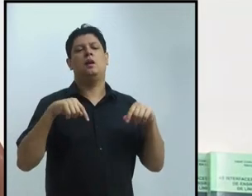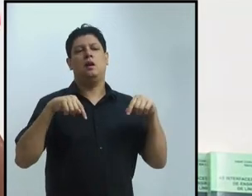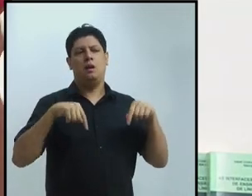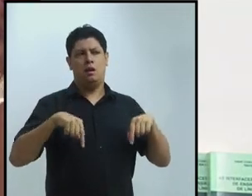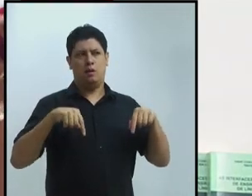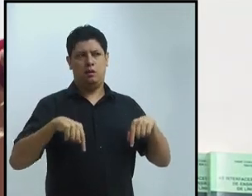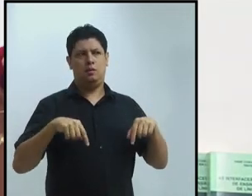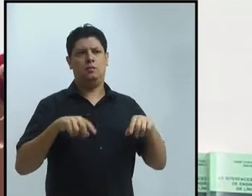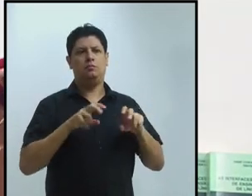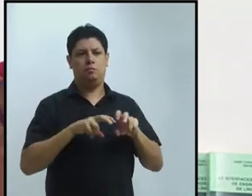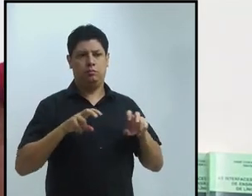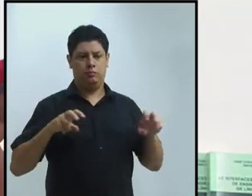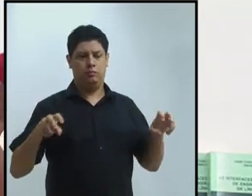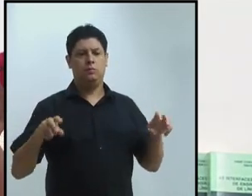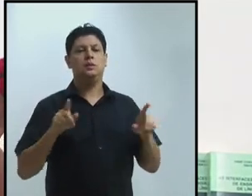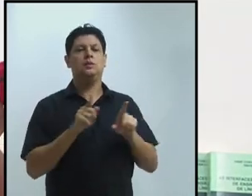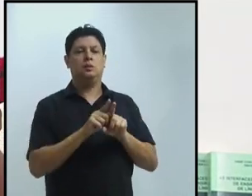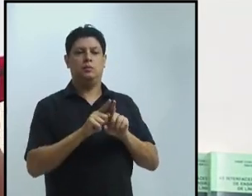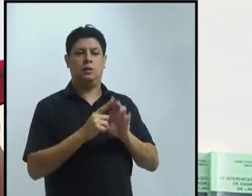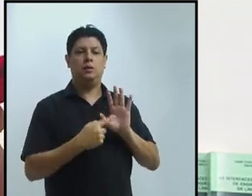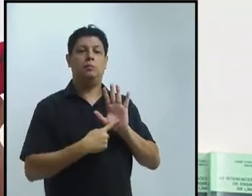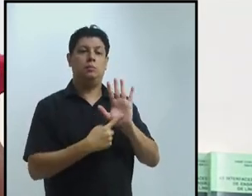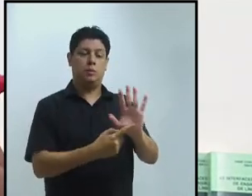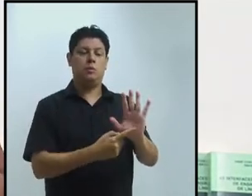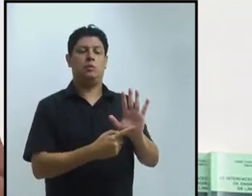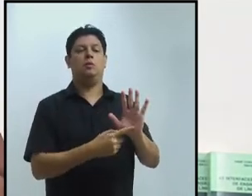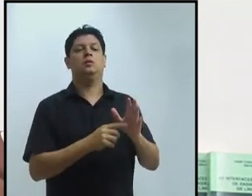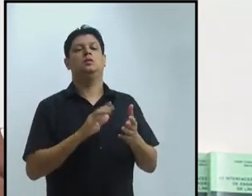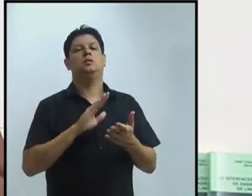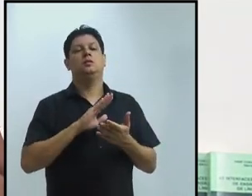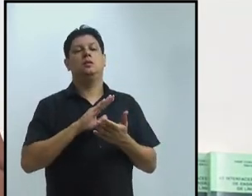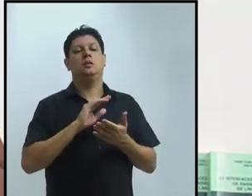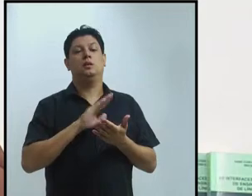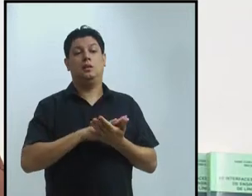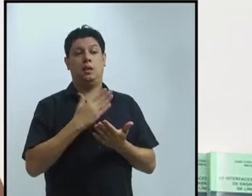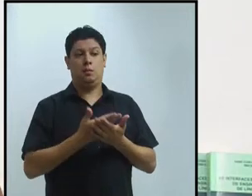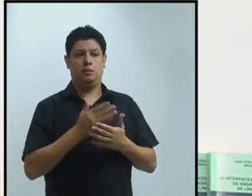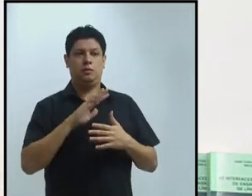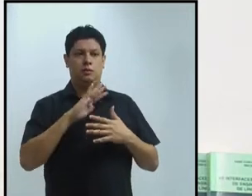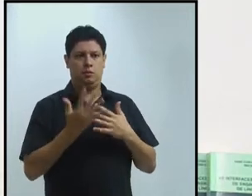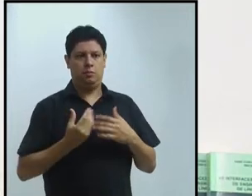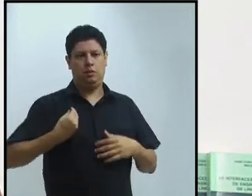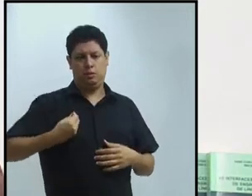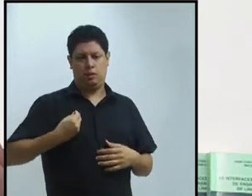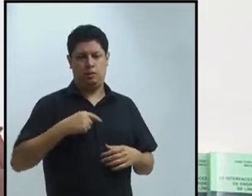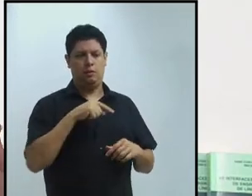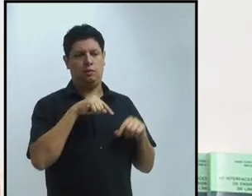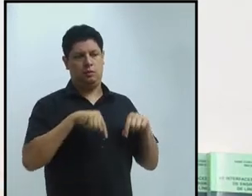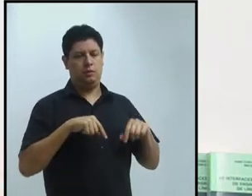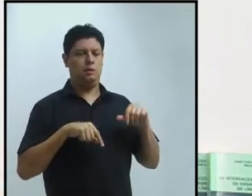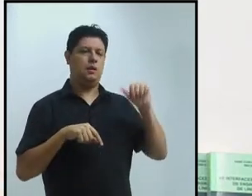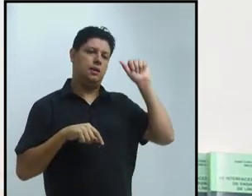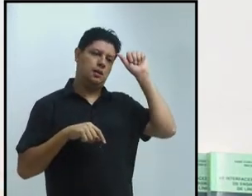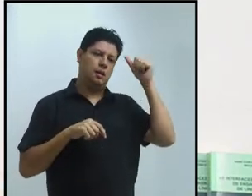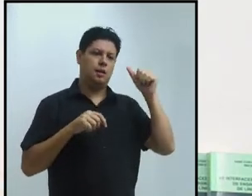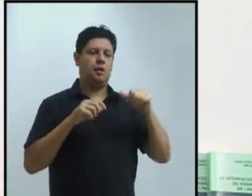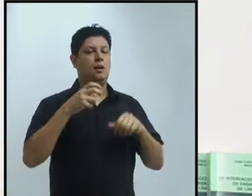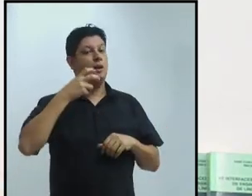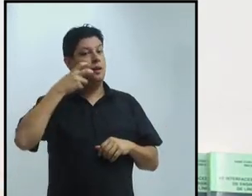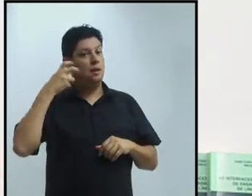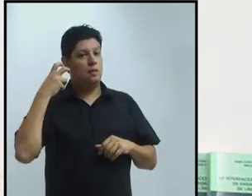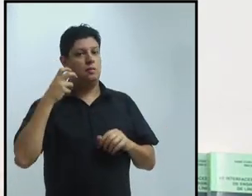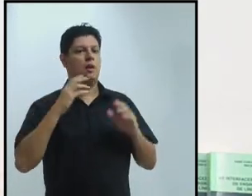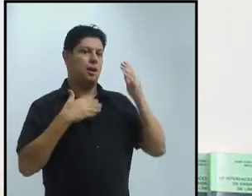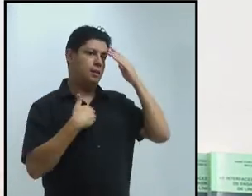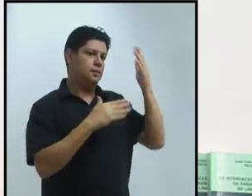por meio dos intérpretes de Libras, aqui presentes, Hélder e André. Desde já também agradecemos. Para